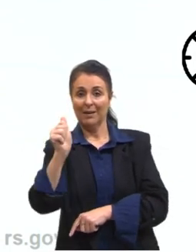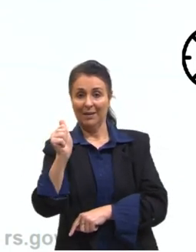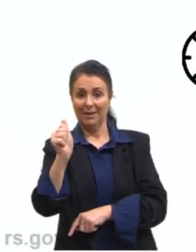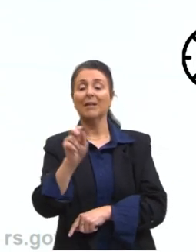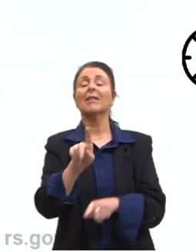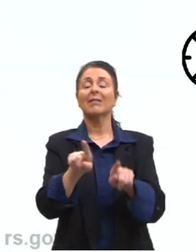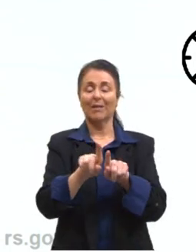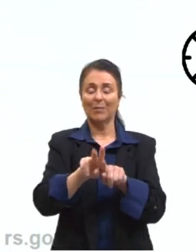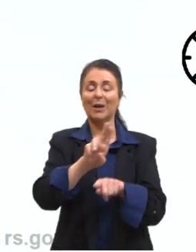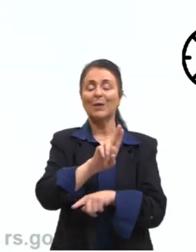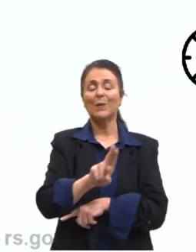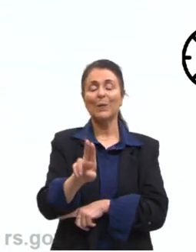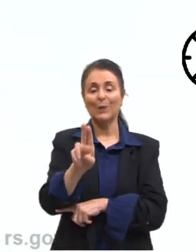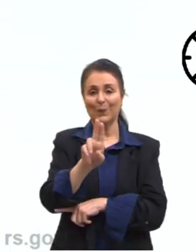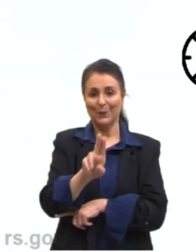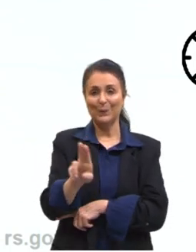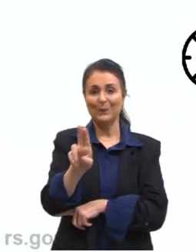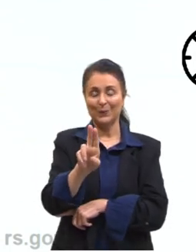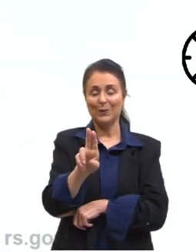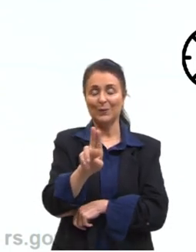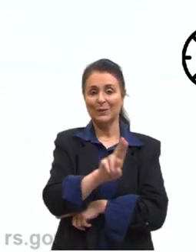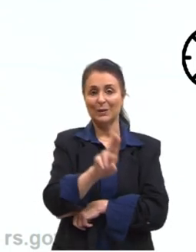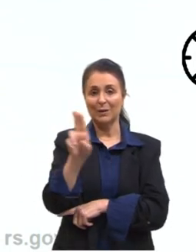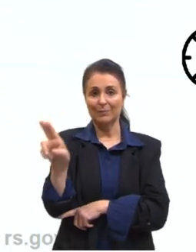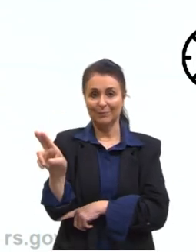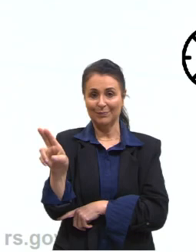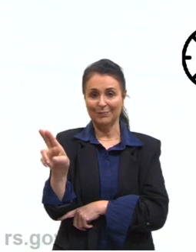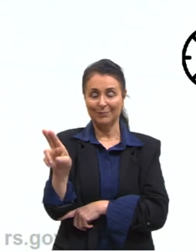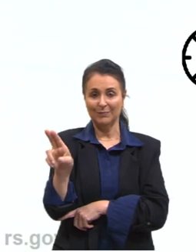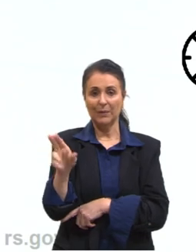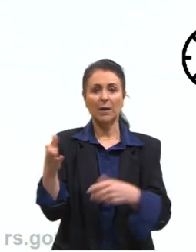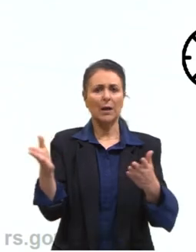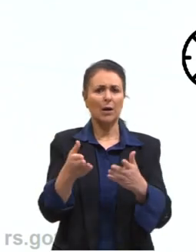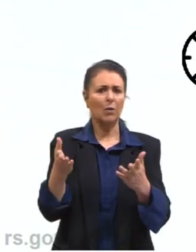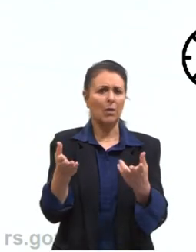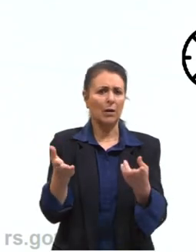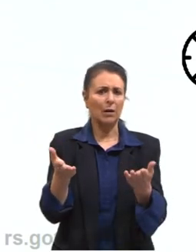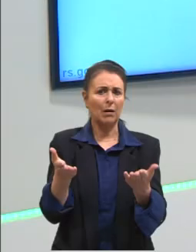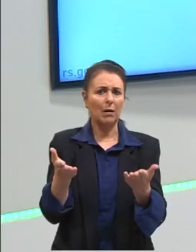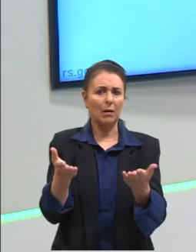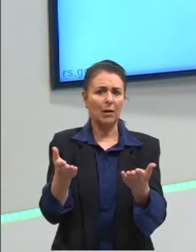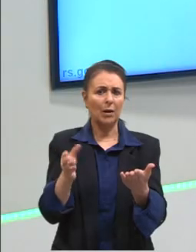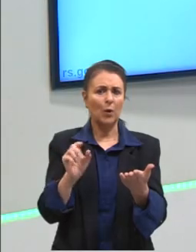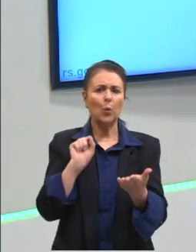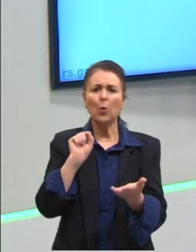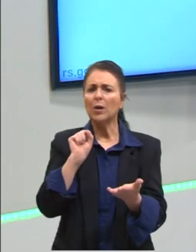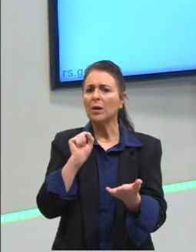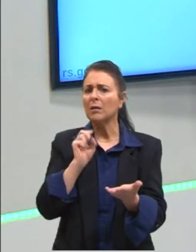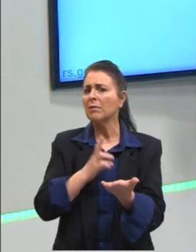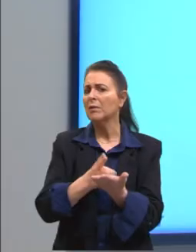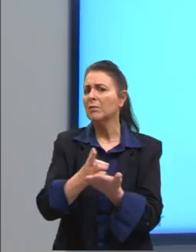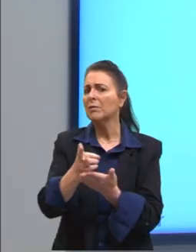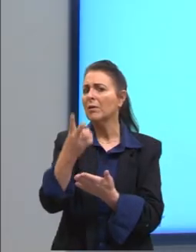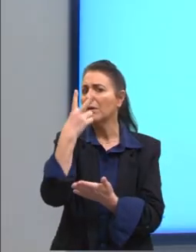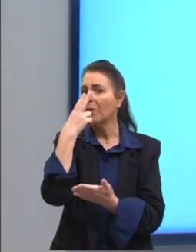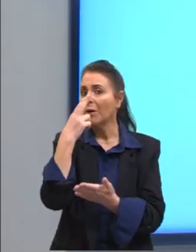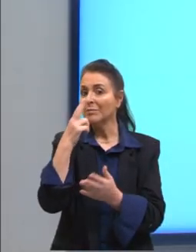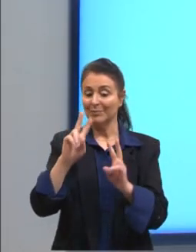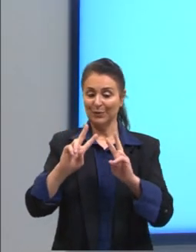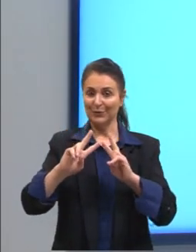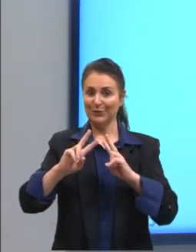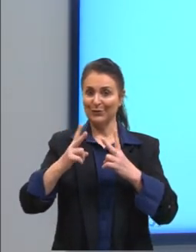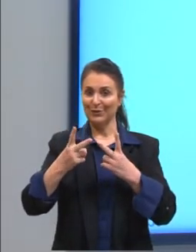Quando a gente lembra de métrica, volumétrica, o que vai permanecer constante dessa vez? O volume.